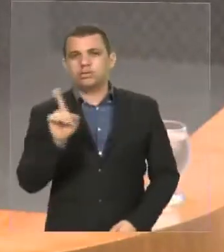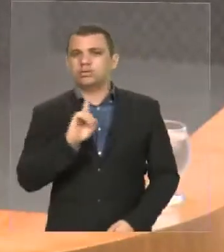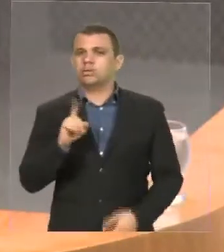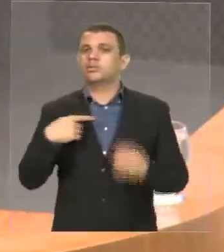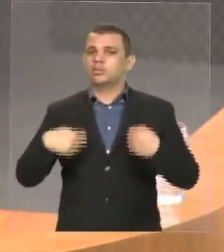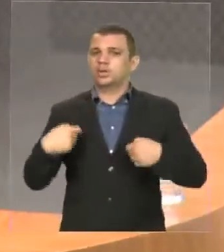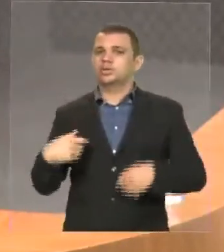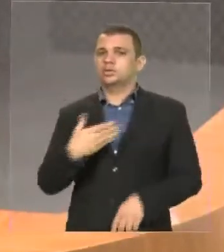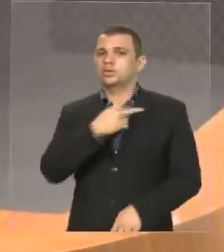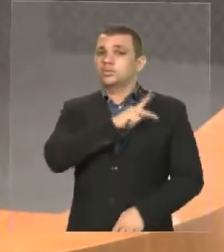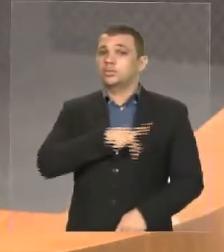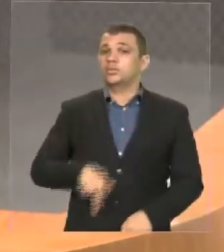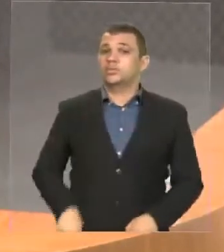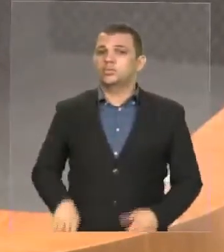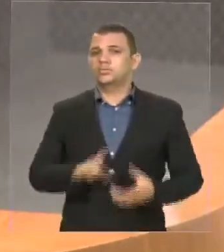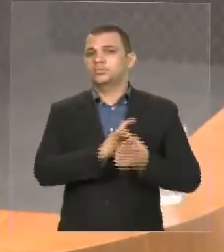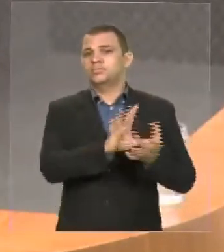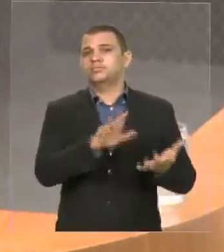aval do presidente da República.